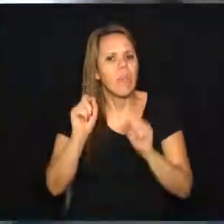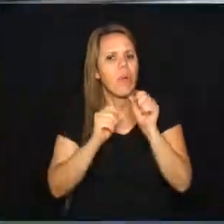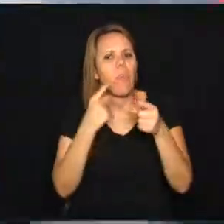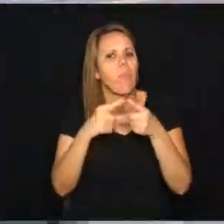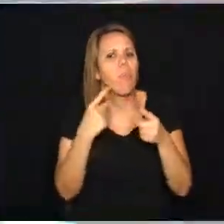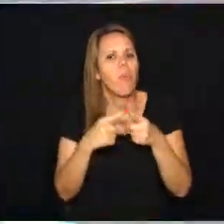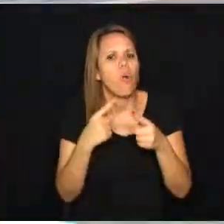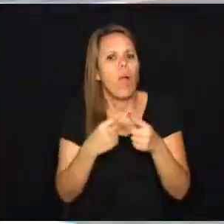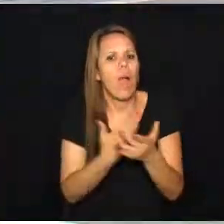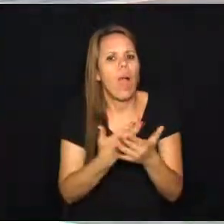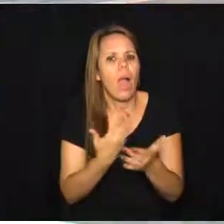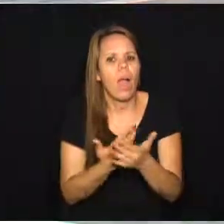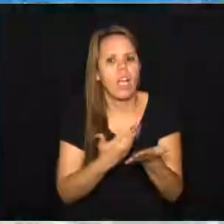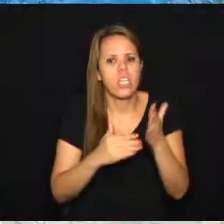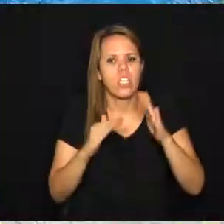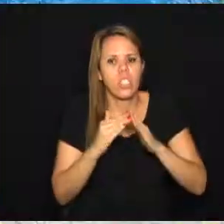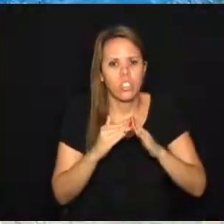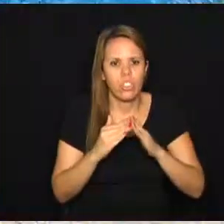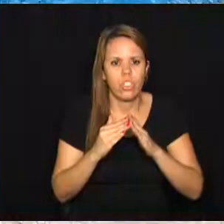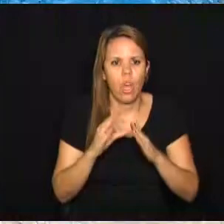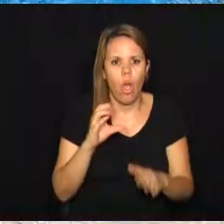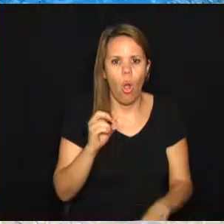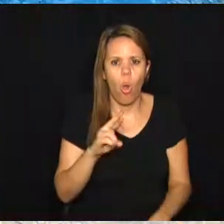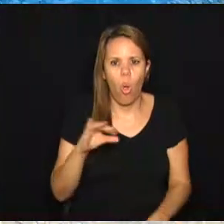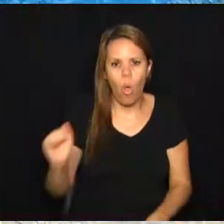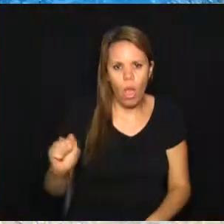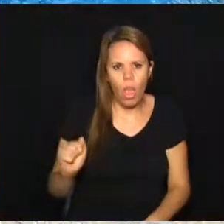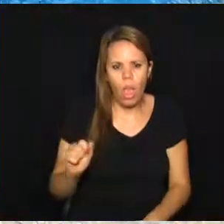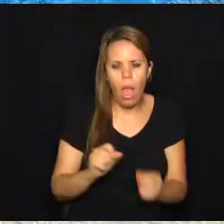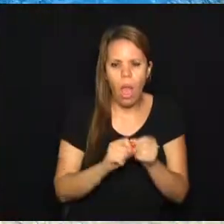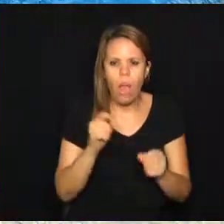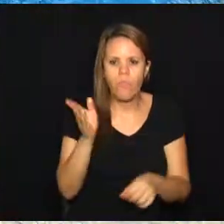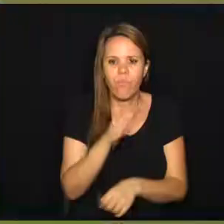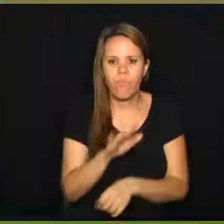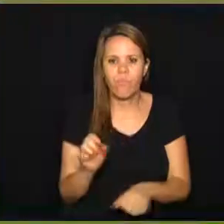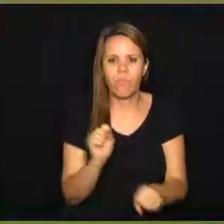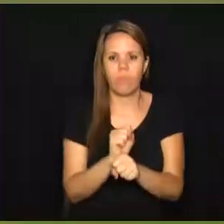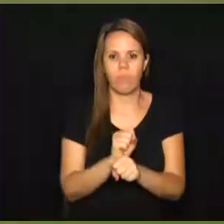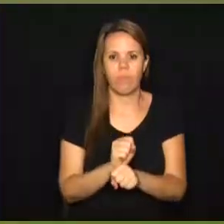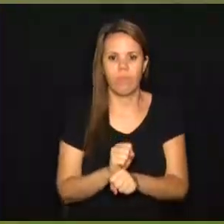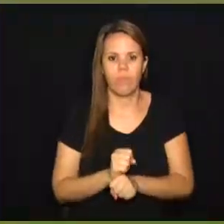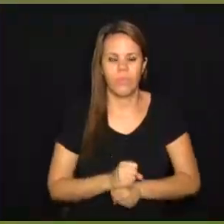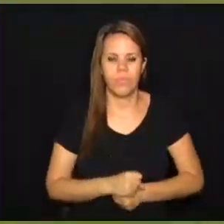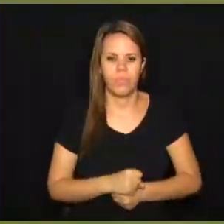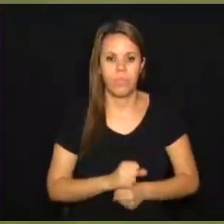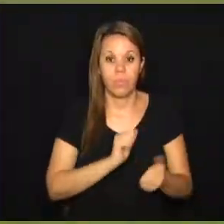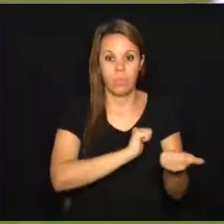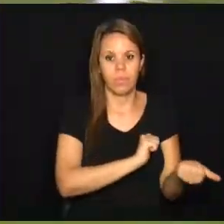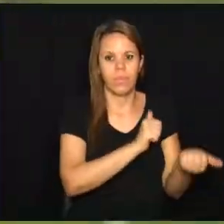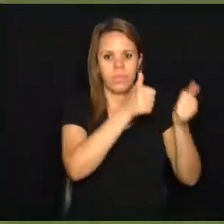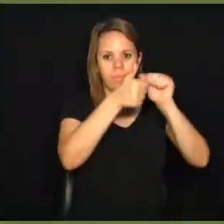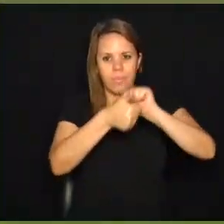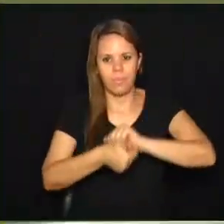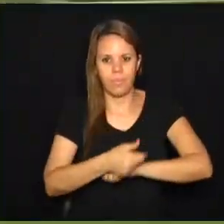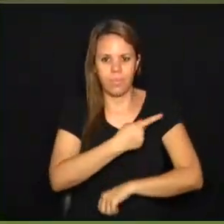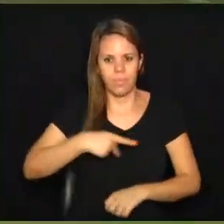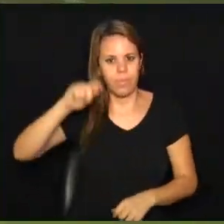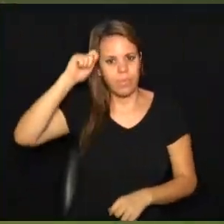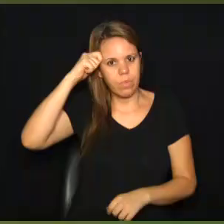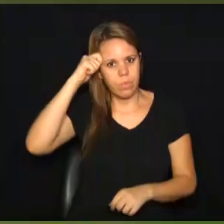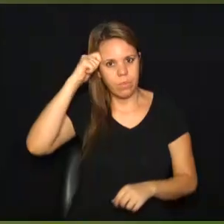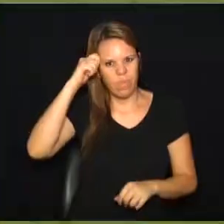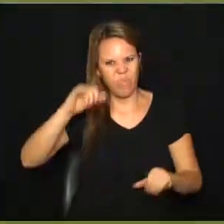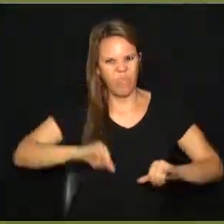porquê as aulas da Escola Municipal Correia de Melo foram suspensas. E no esporte, Ponte Preta